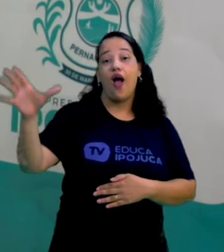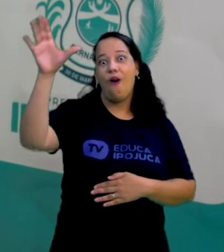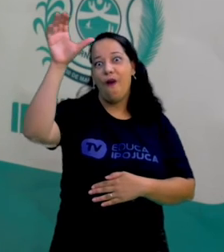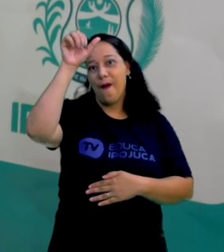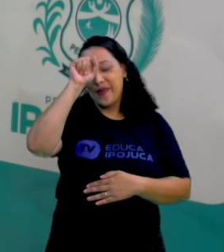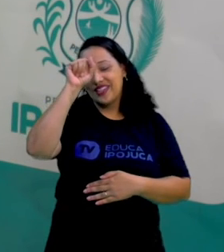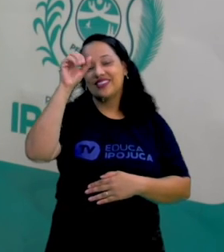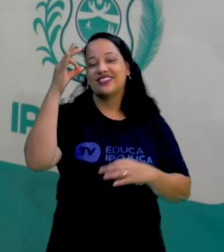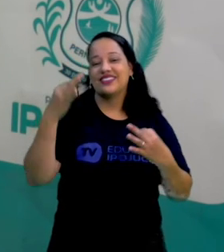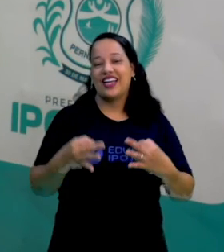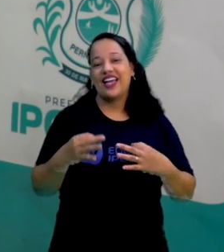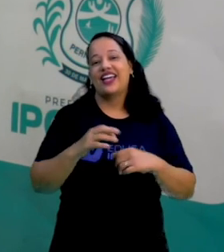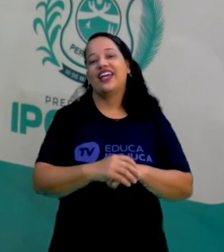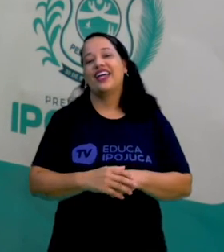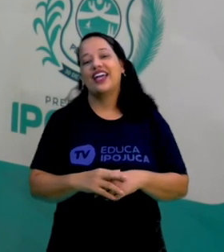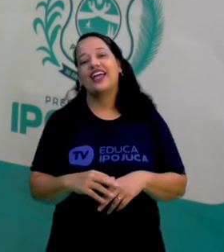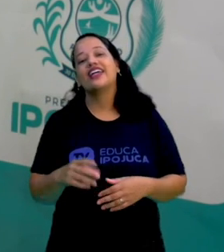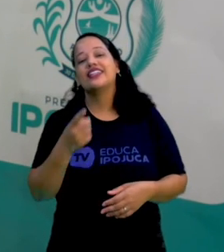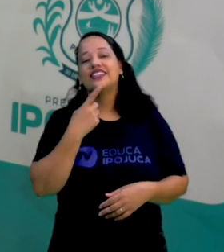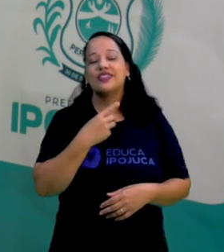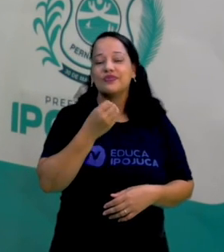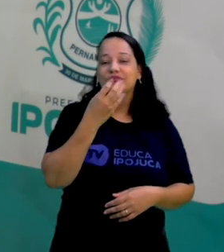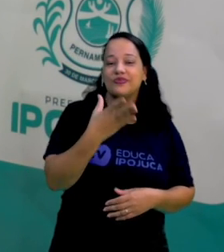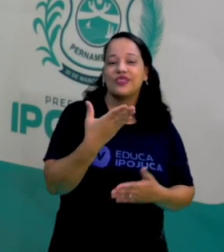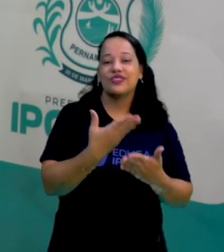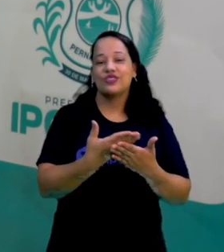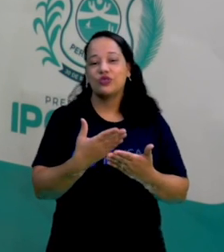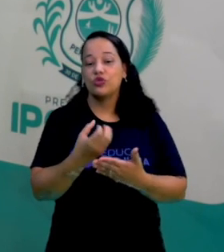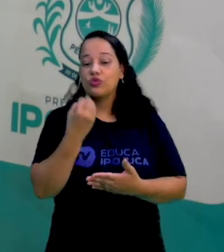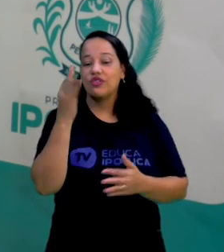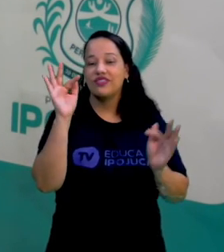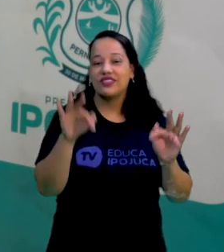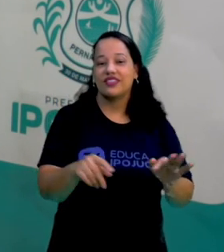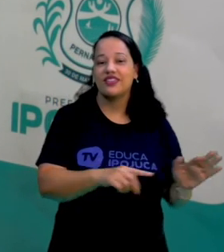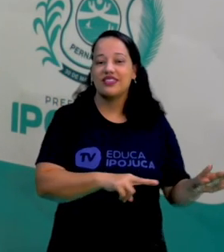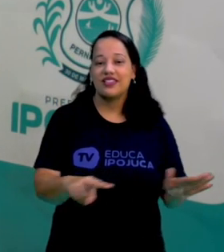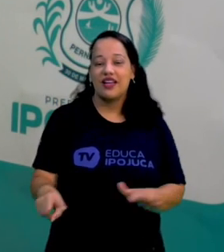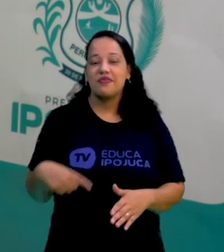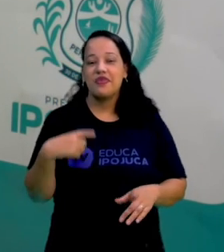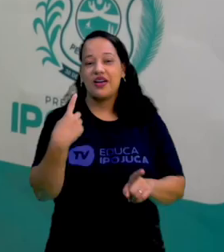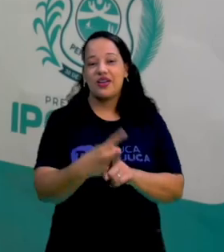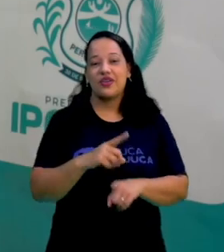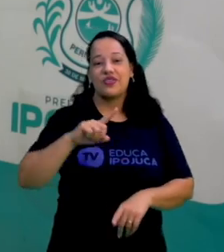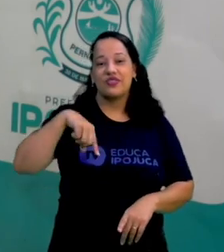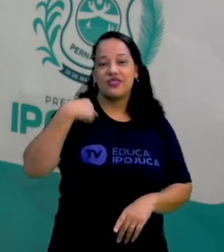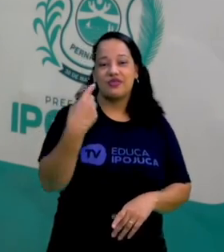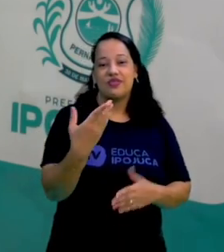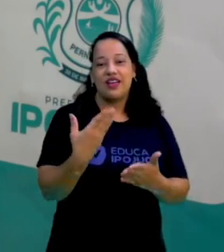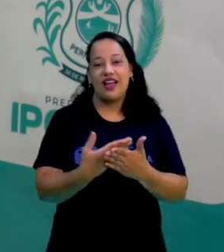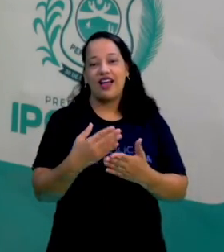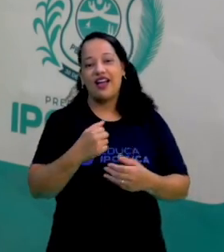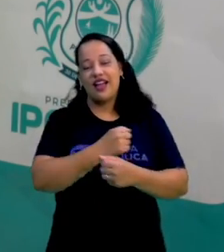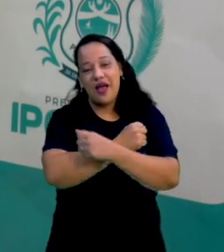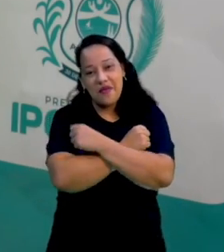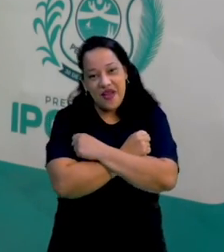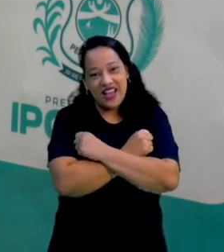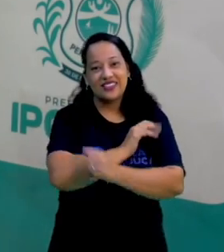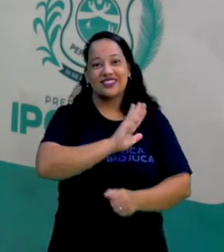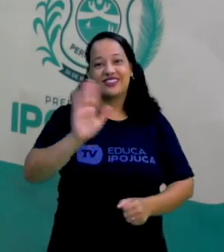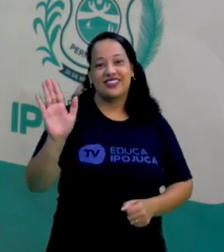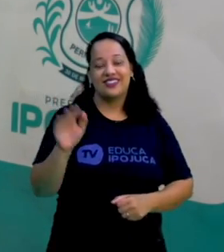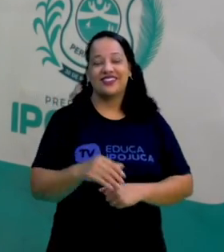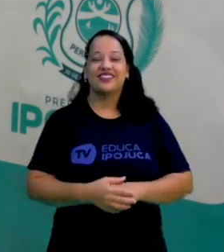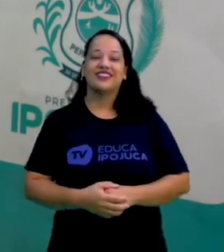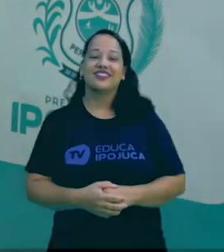tudo direitinho. Desejo a vocês bons estudos, um bom final de semana e a gente se encontra na nossa próxima aula. Um grande abraço. Até